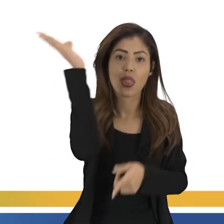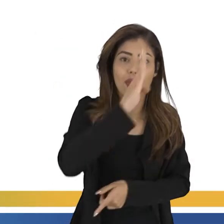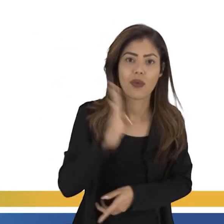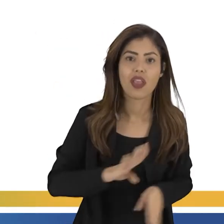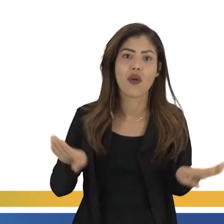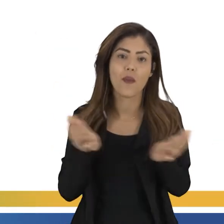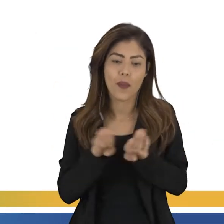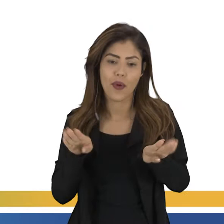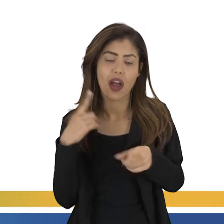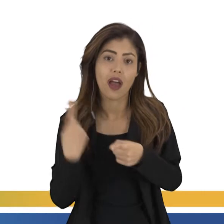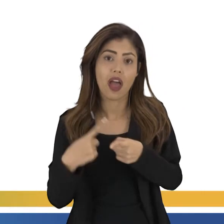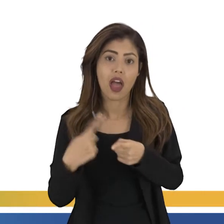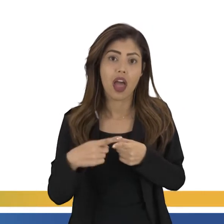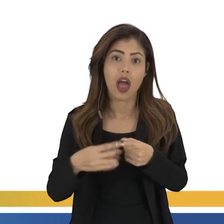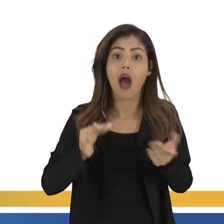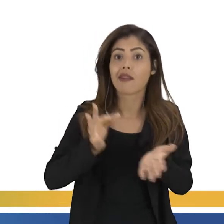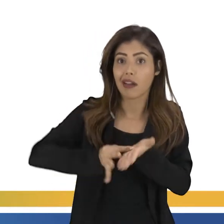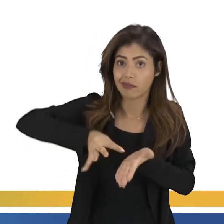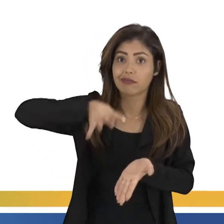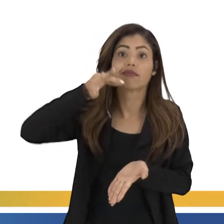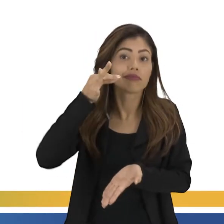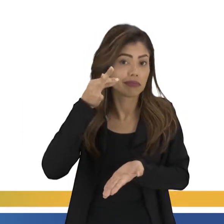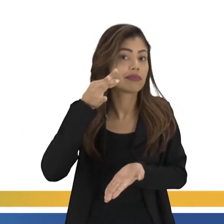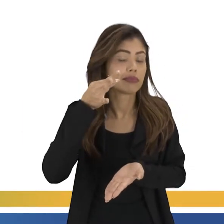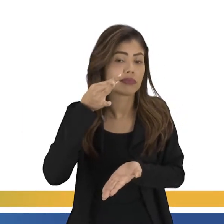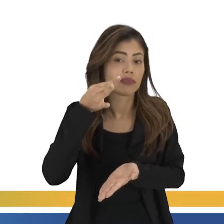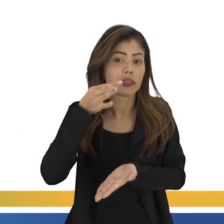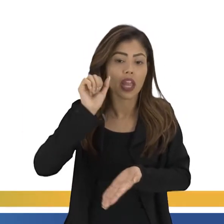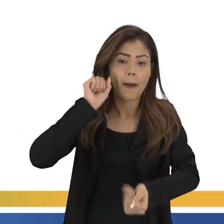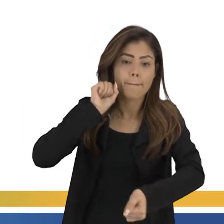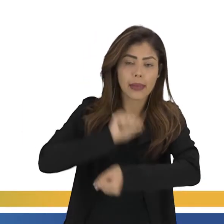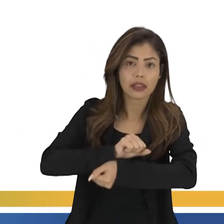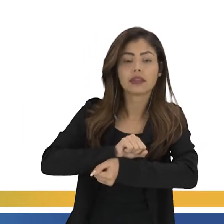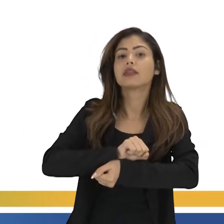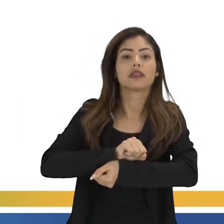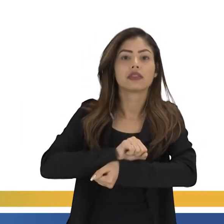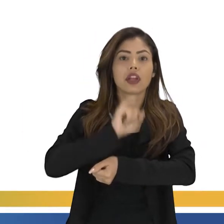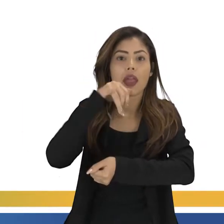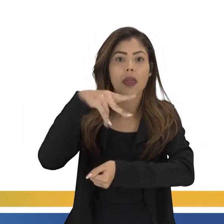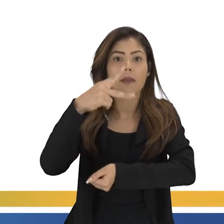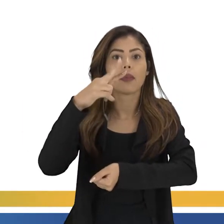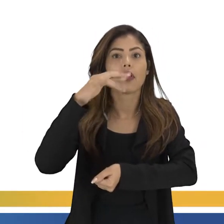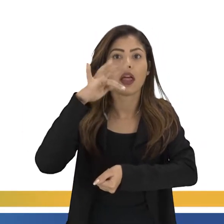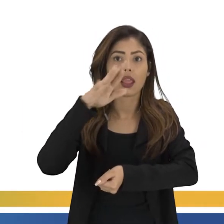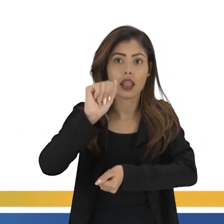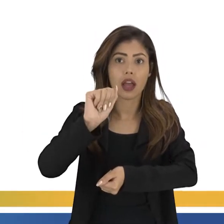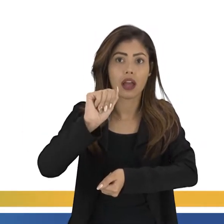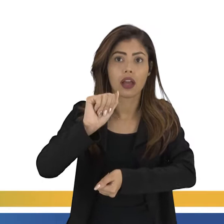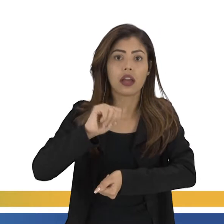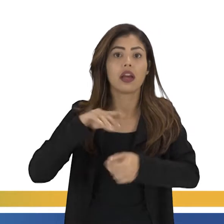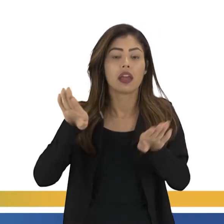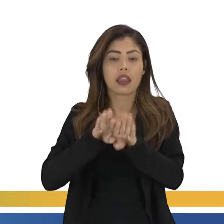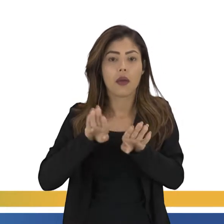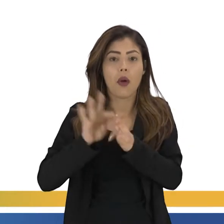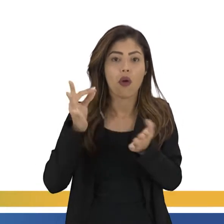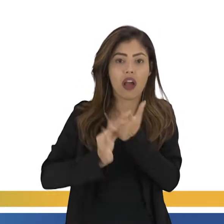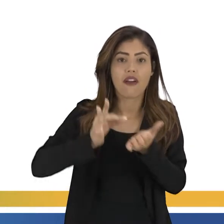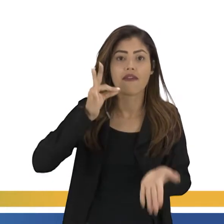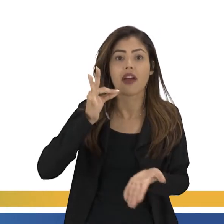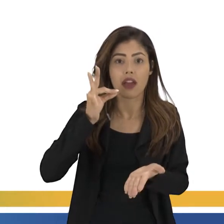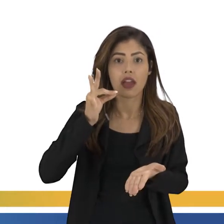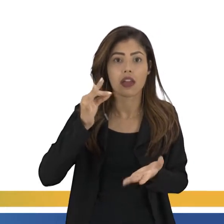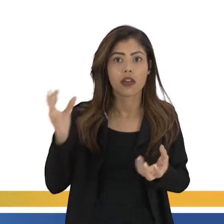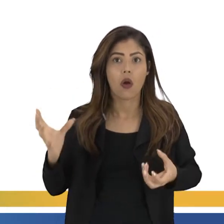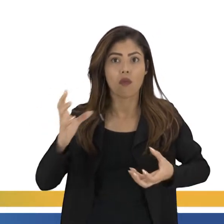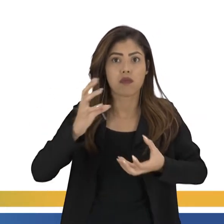exportação de café. Os Estados Unidos, agora, eles param de importar. E, aí, esse café excedente, ele vai